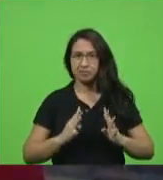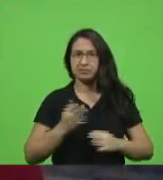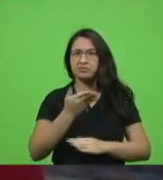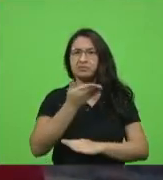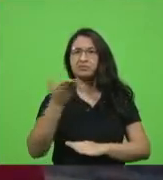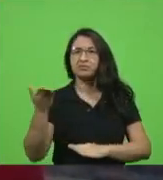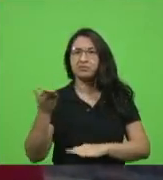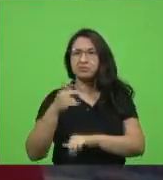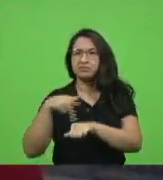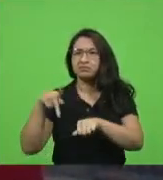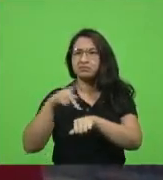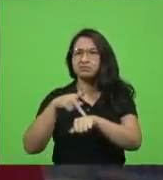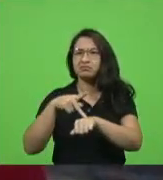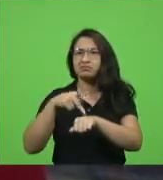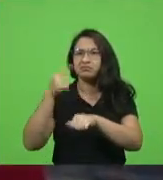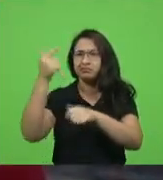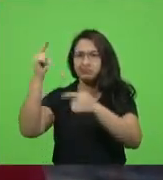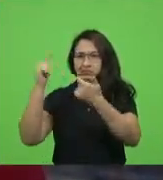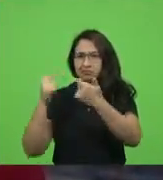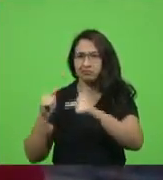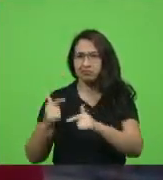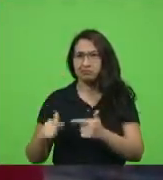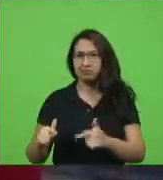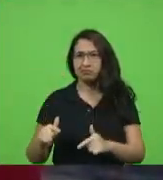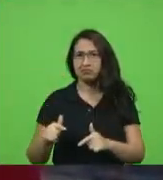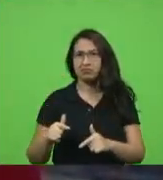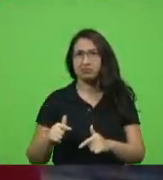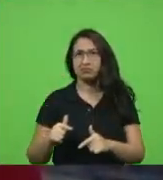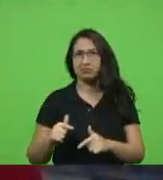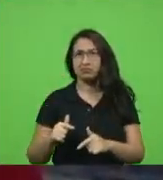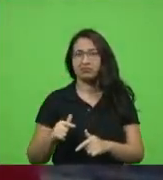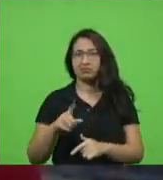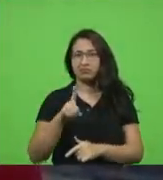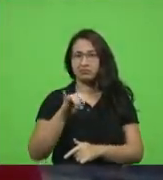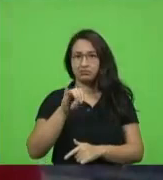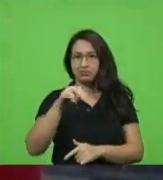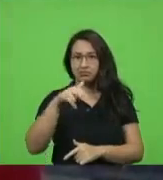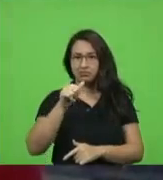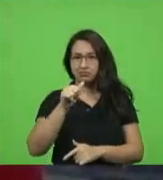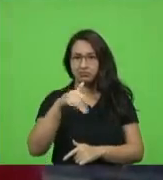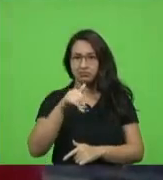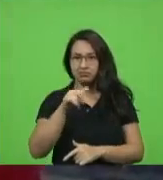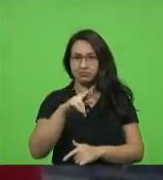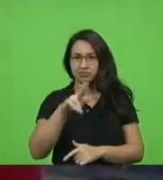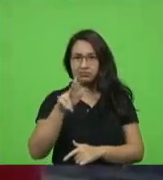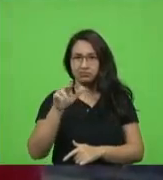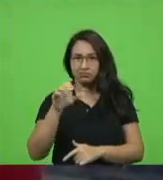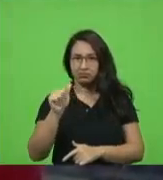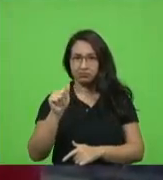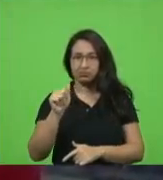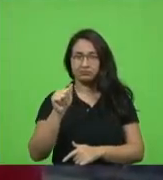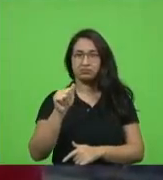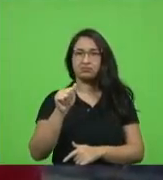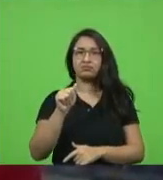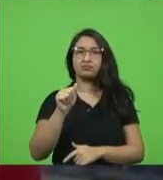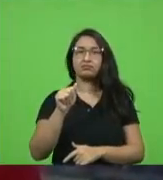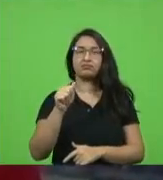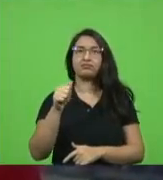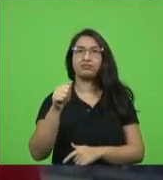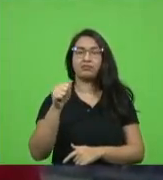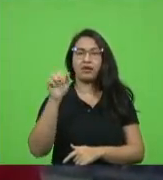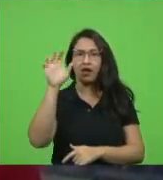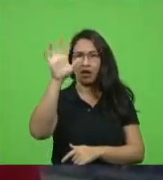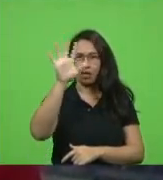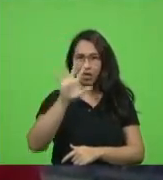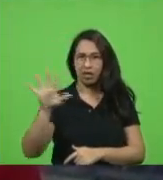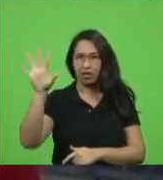como tem de diferente como a Dinamarca a Etiópia a Alemanha a Nova Zelândia a